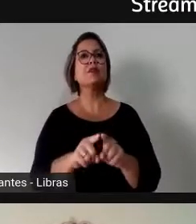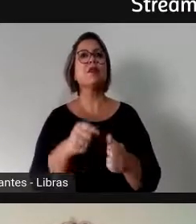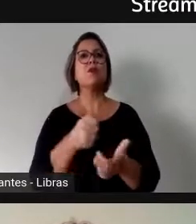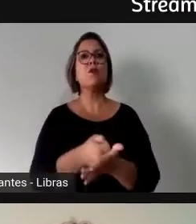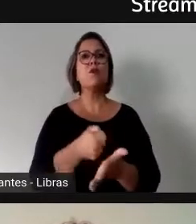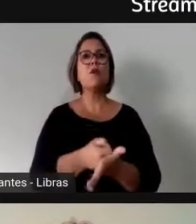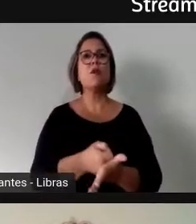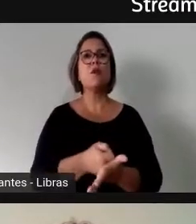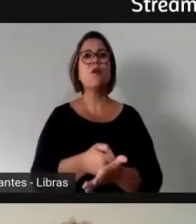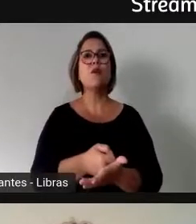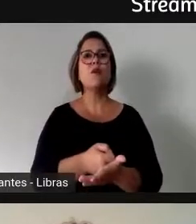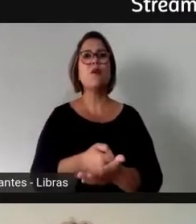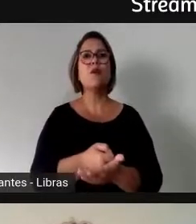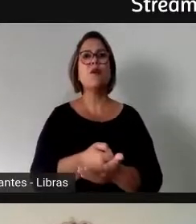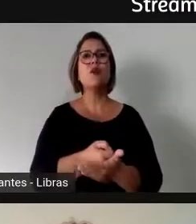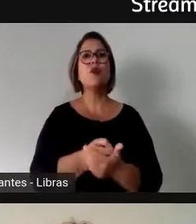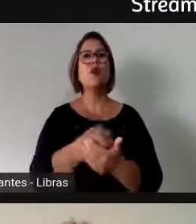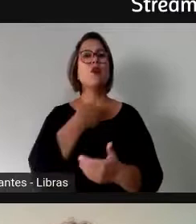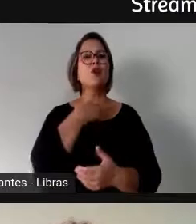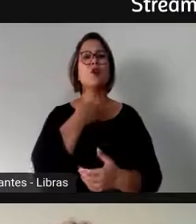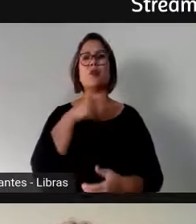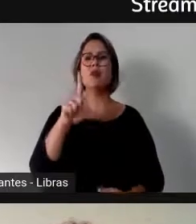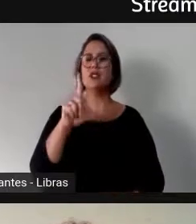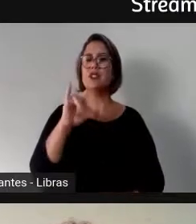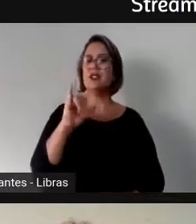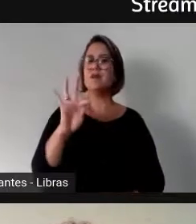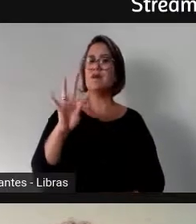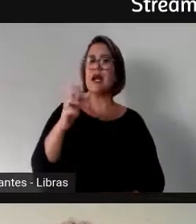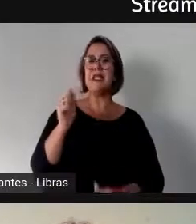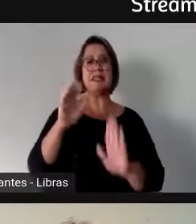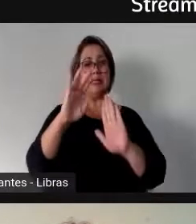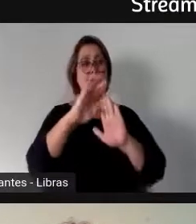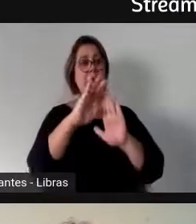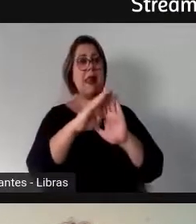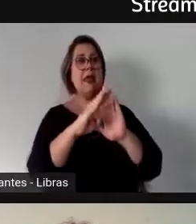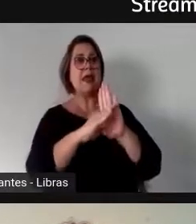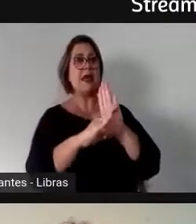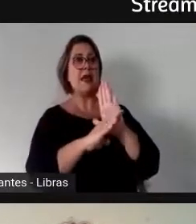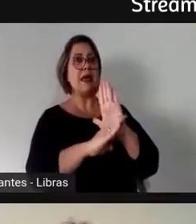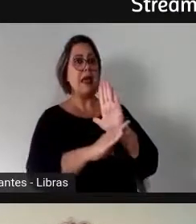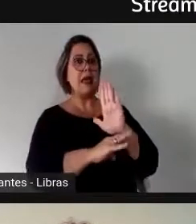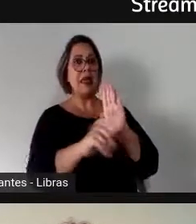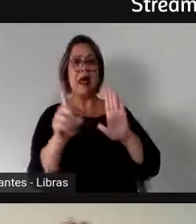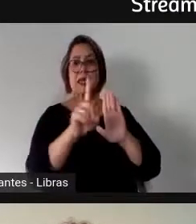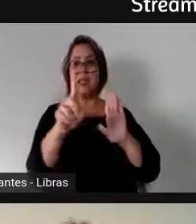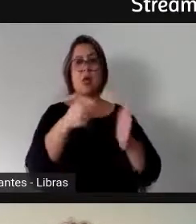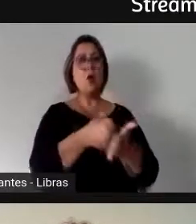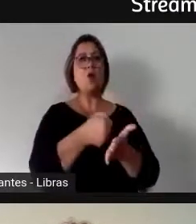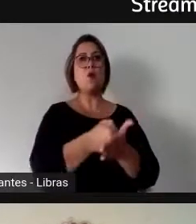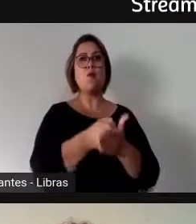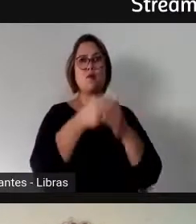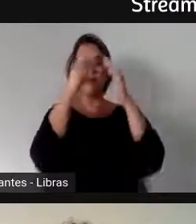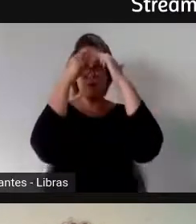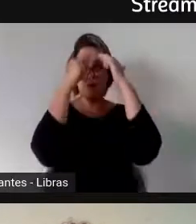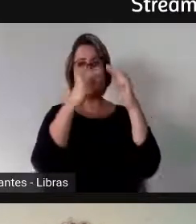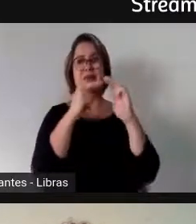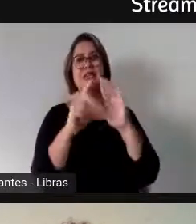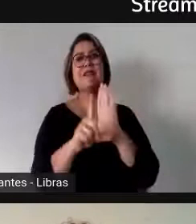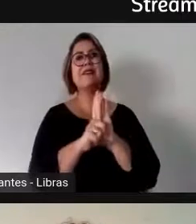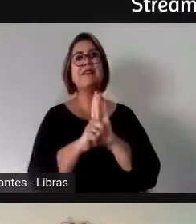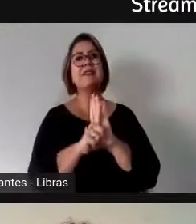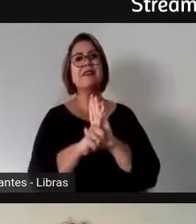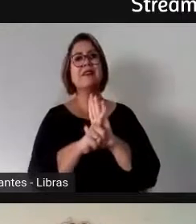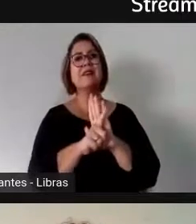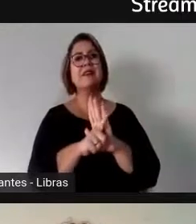lista de candidatos que não cumprisse a lei e se obteve isso, e o mesmo,